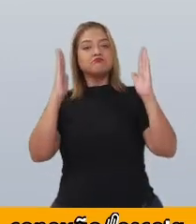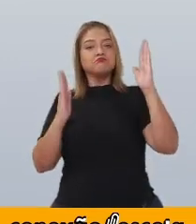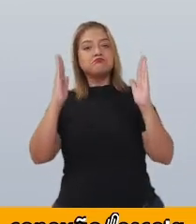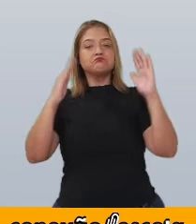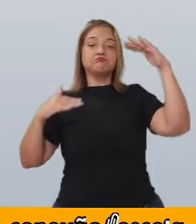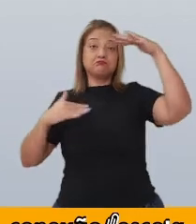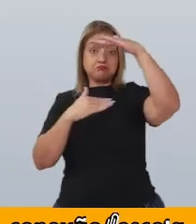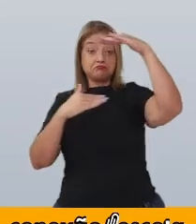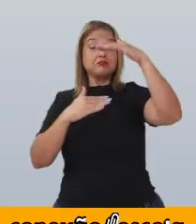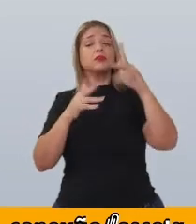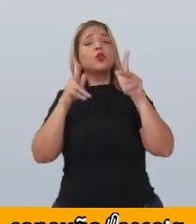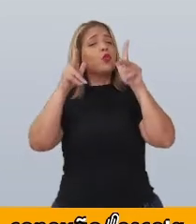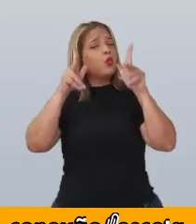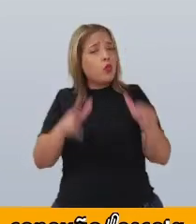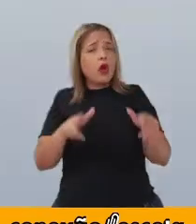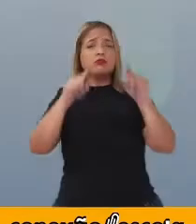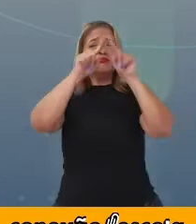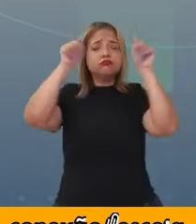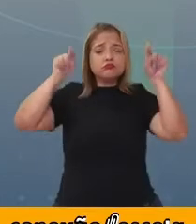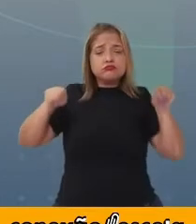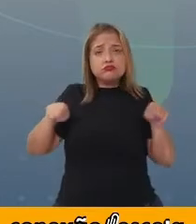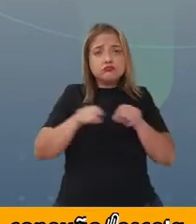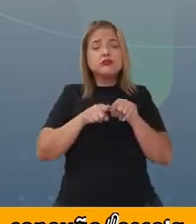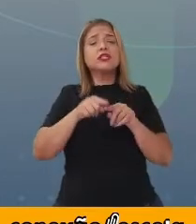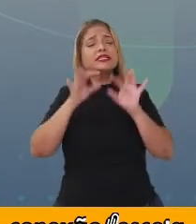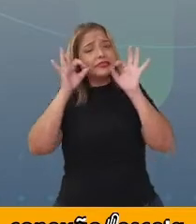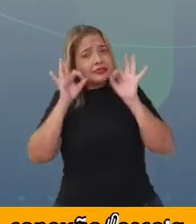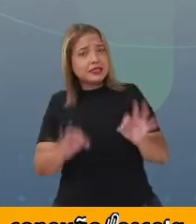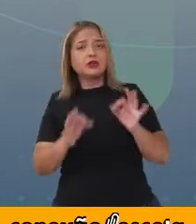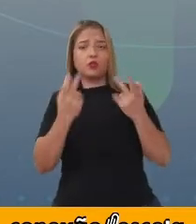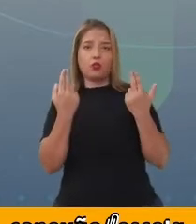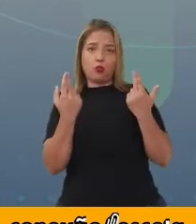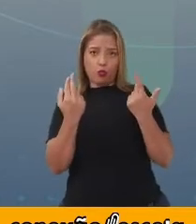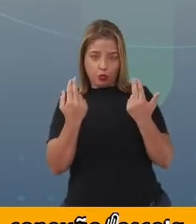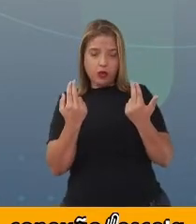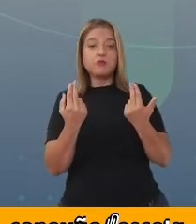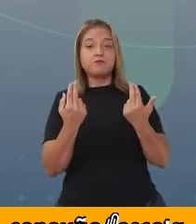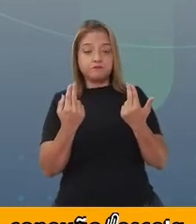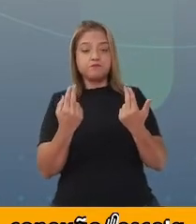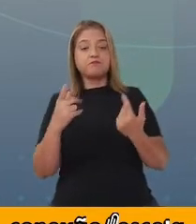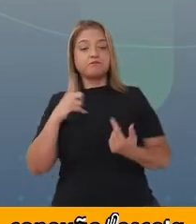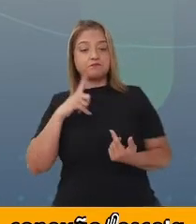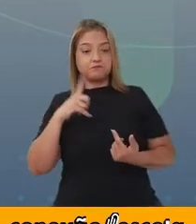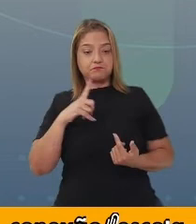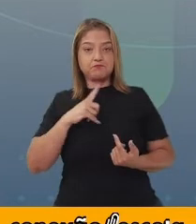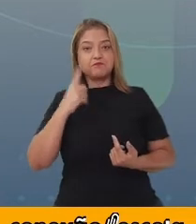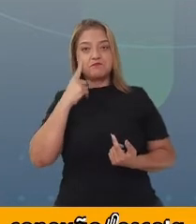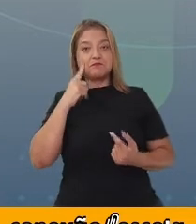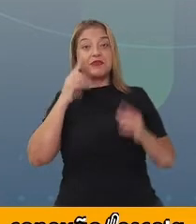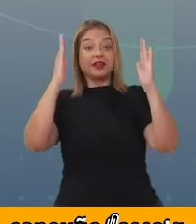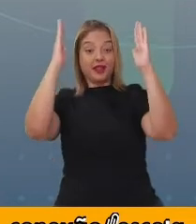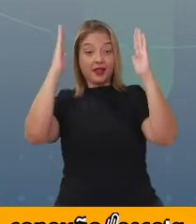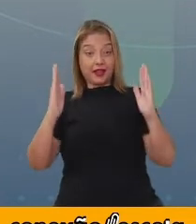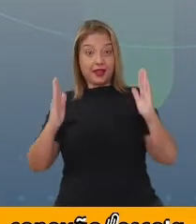ou seja, do mesmo tamanho. Então, nós temos o lado, ó,